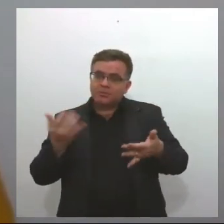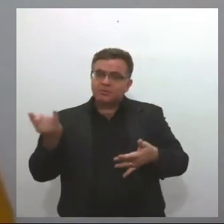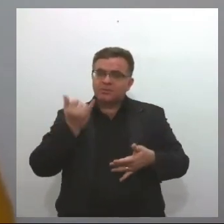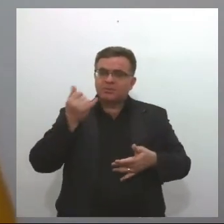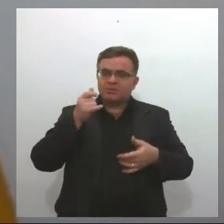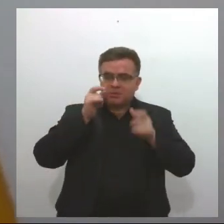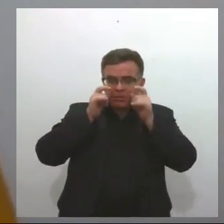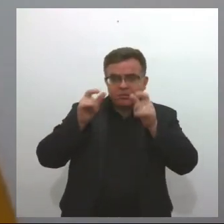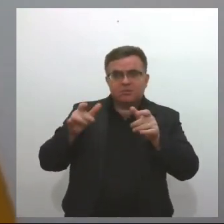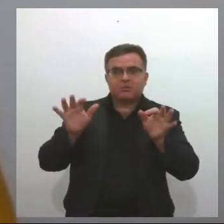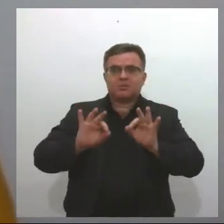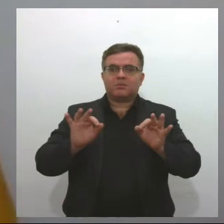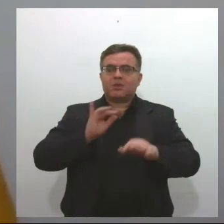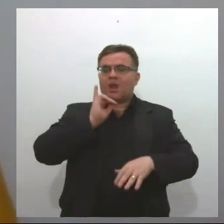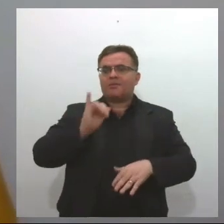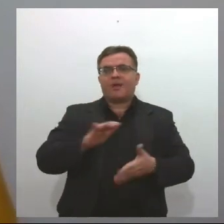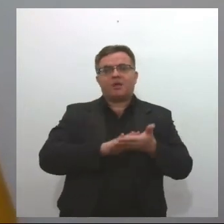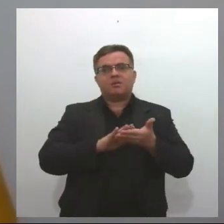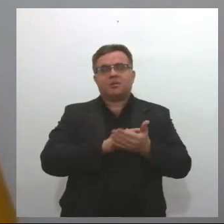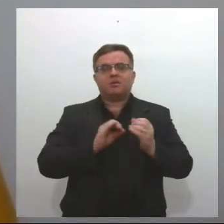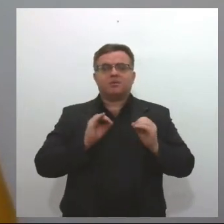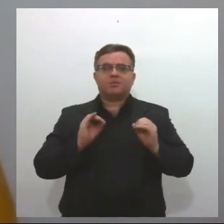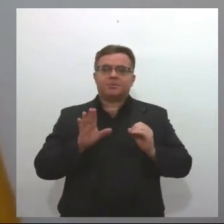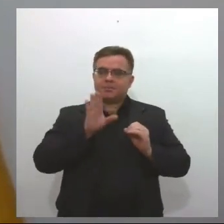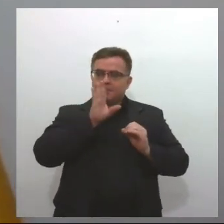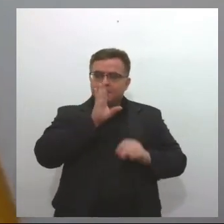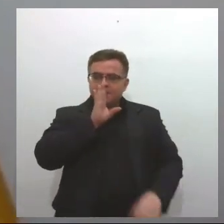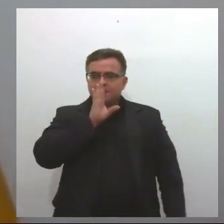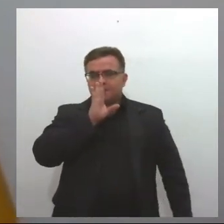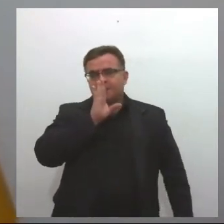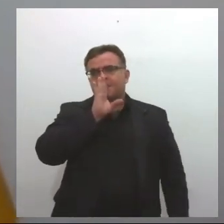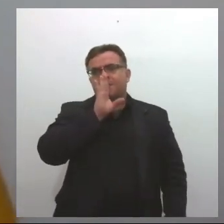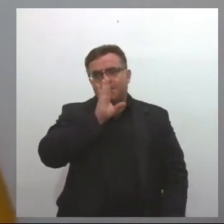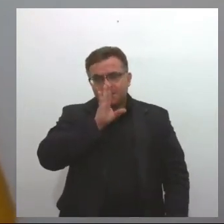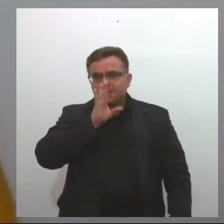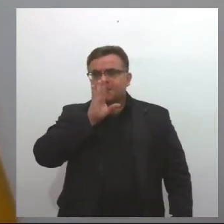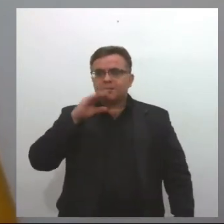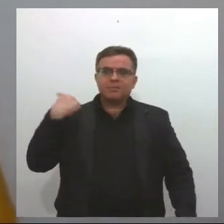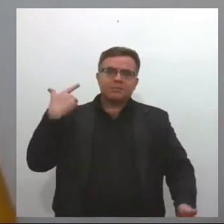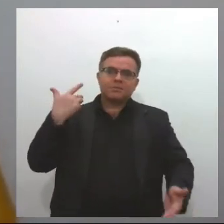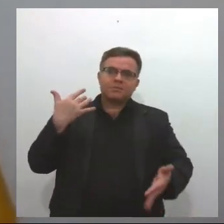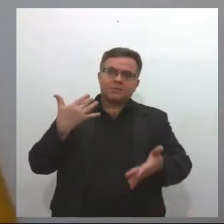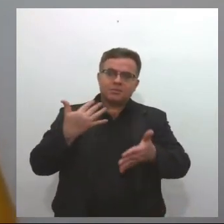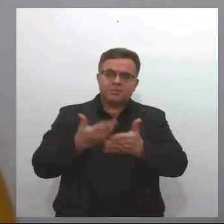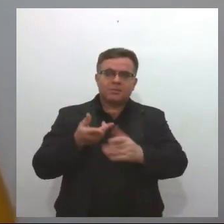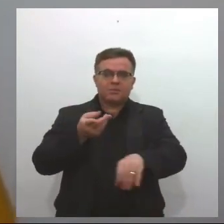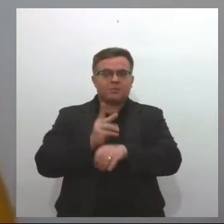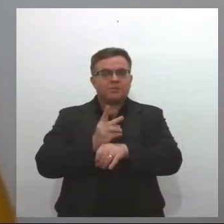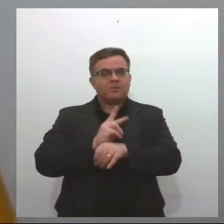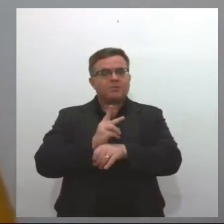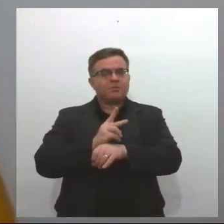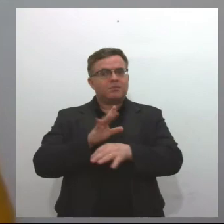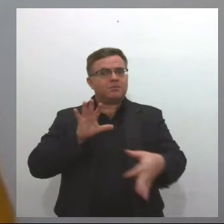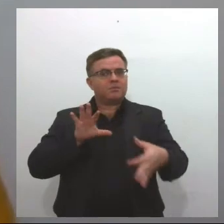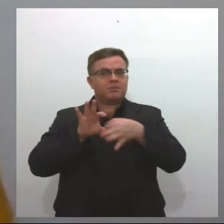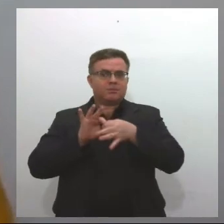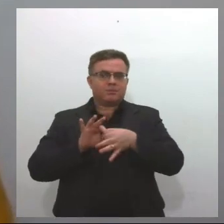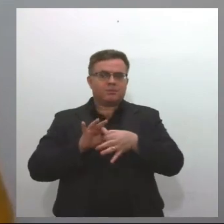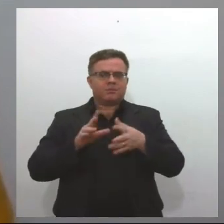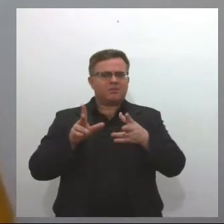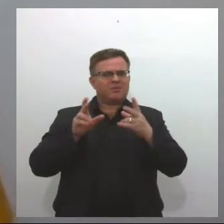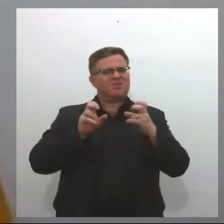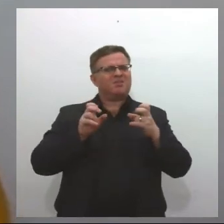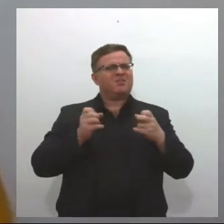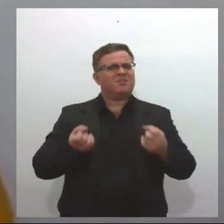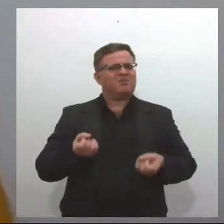comunicado. As empresas que comunicaram são empresas que já têm um histórico de fiscalização antigo com a vigilância e estranharam o comportamento,